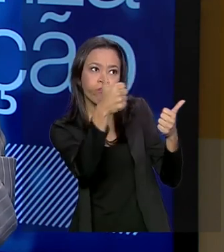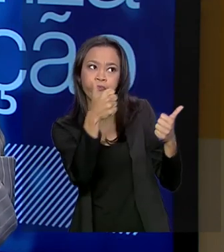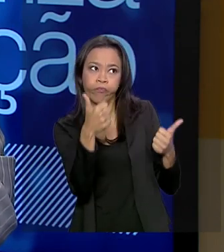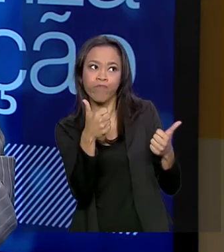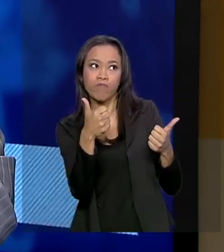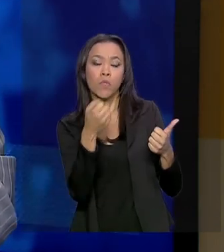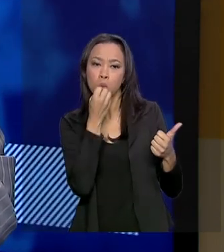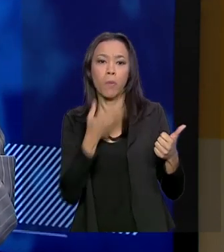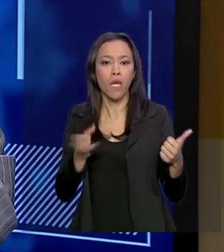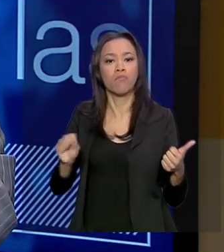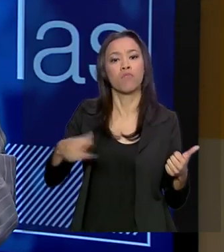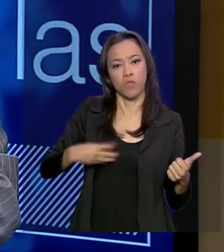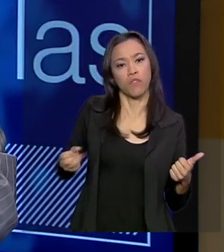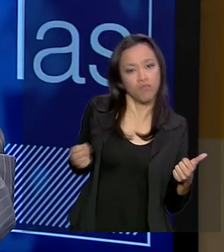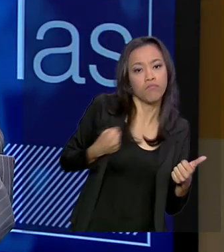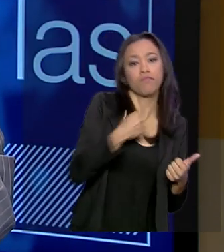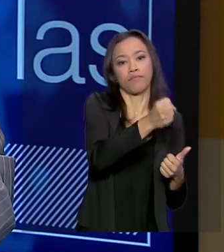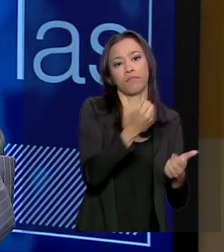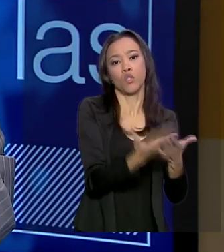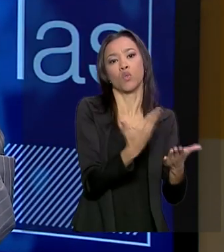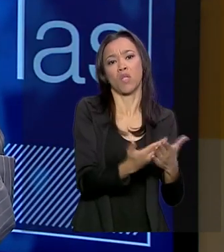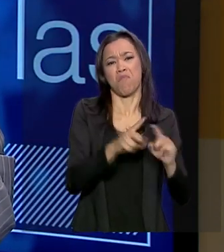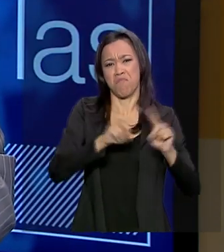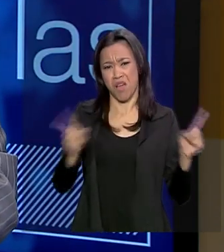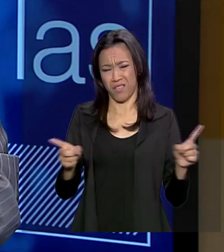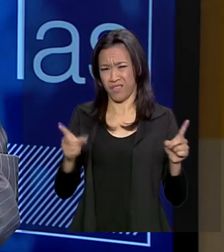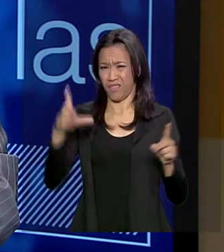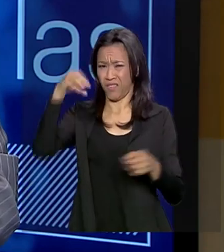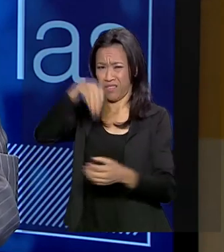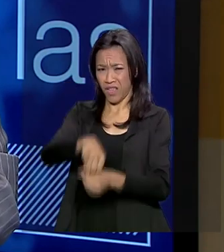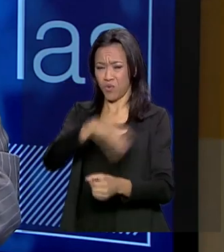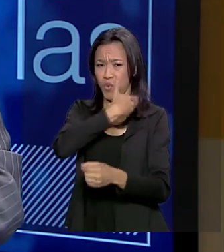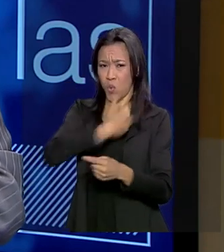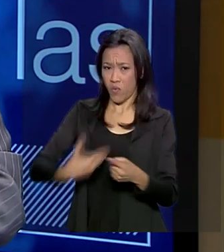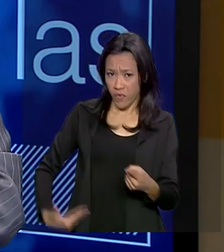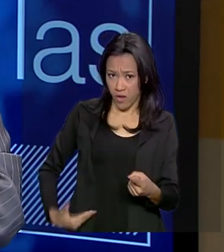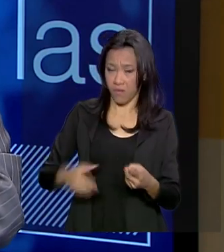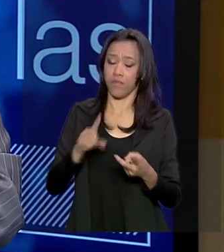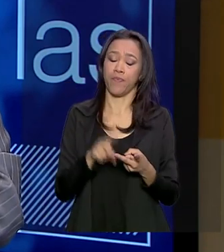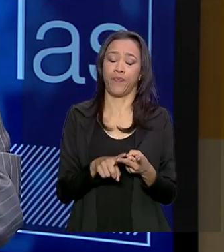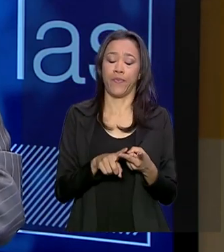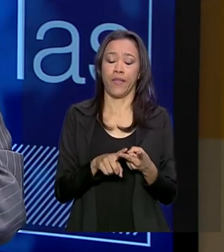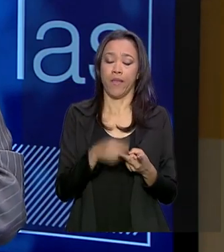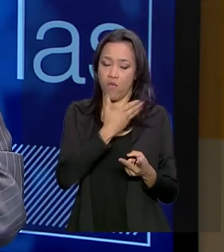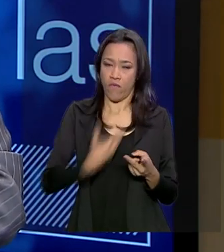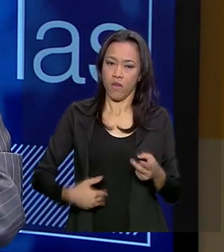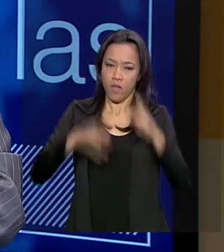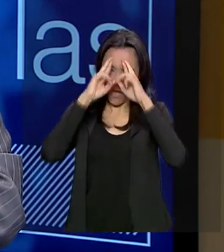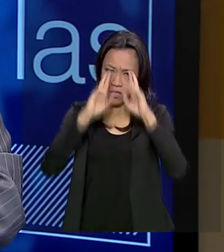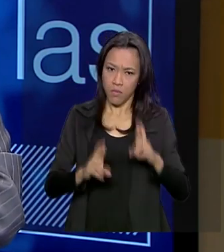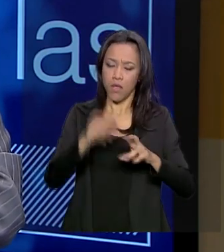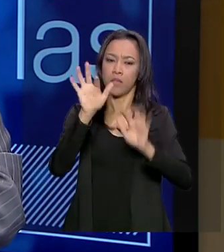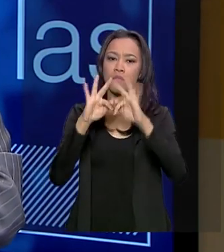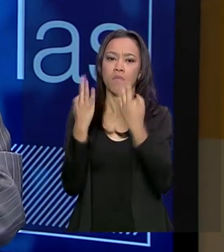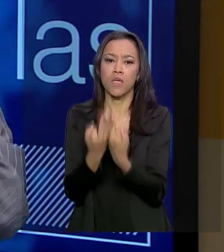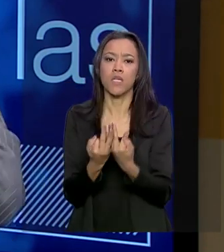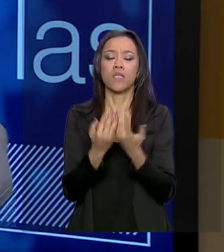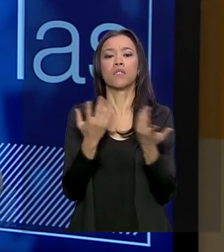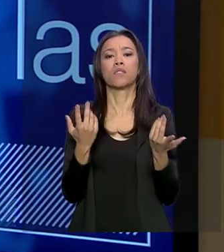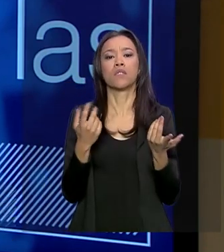a melhor alternativa. Mas dentro de um governo que é liberal, que respeita as famílias, respeita os indivíduos,